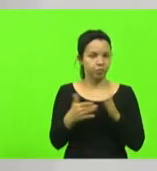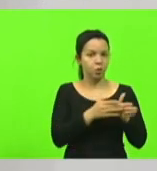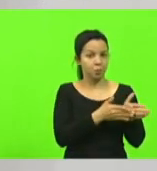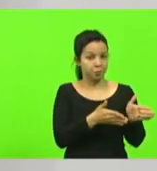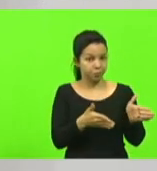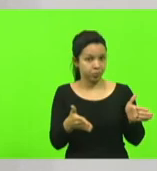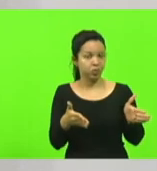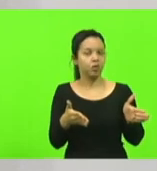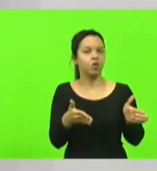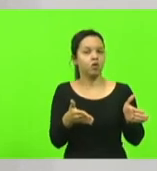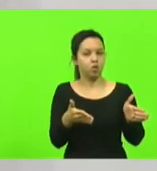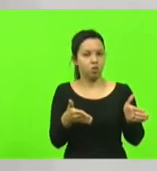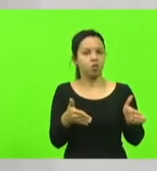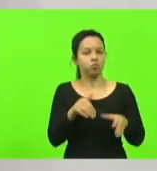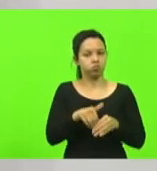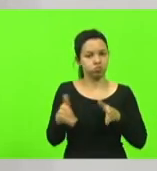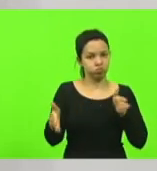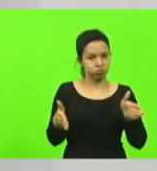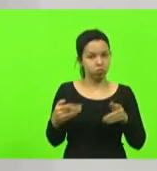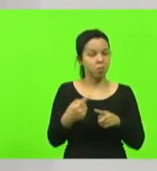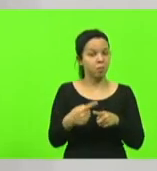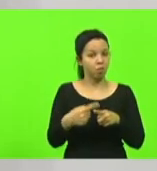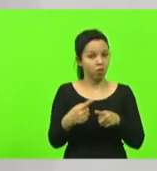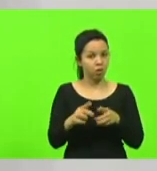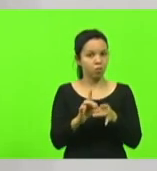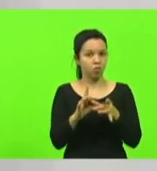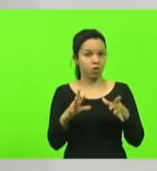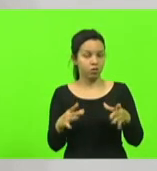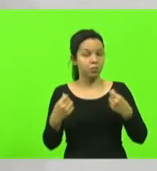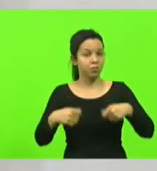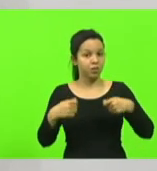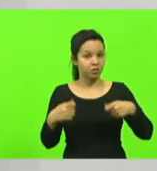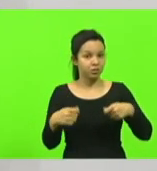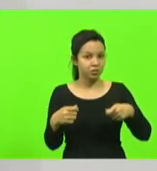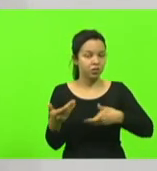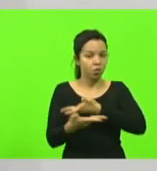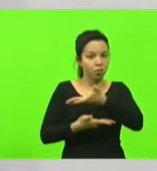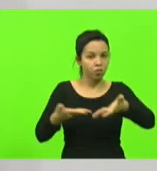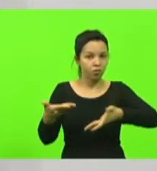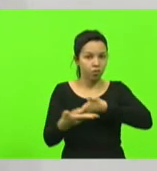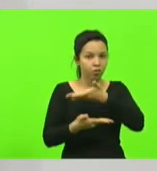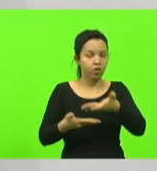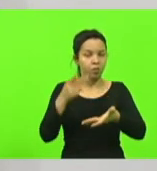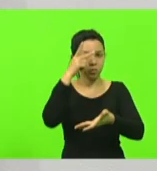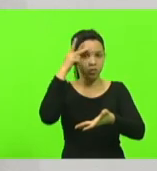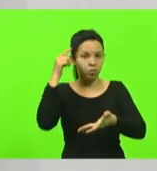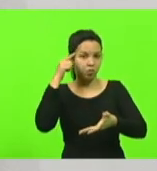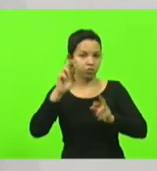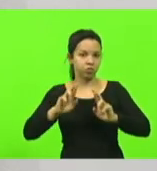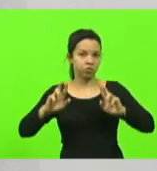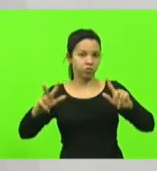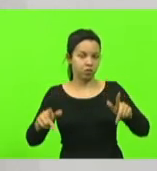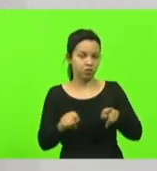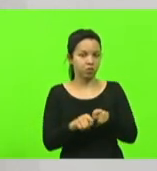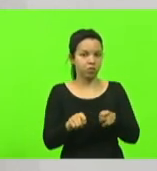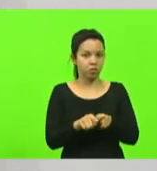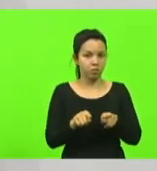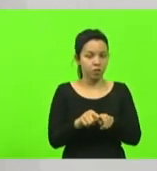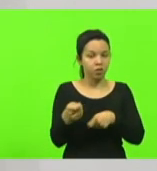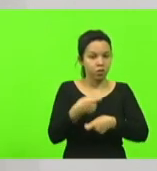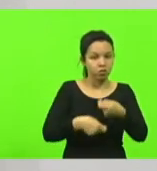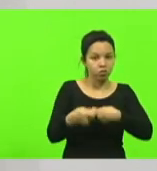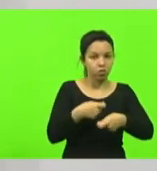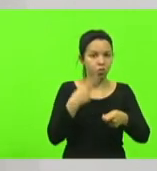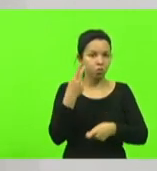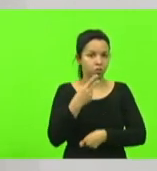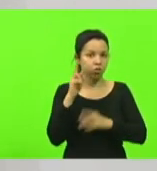ela pressupõe convivência com a divergência negociação política e respeito às instituições o que não